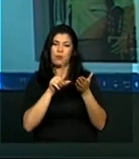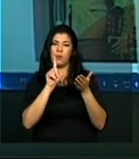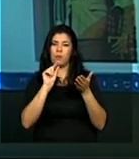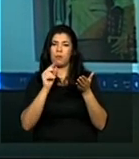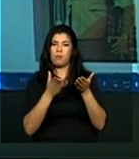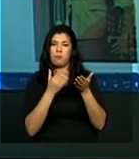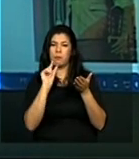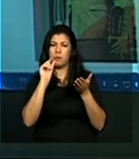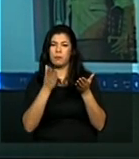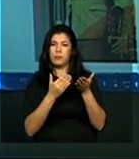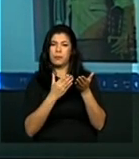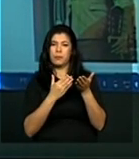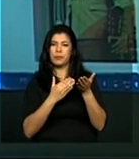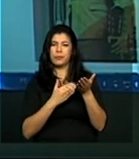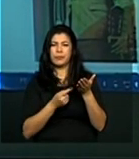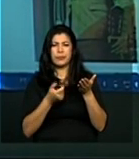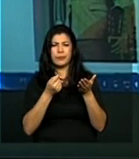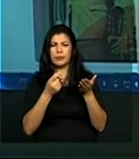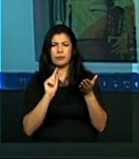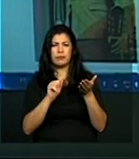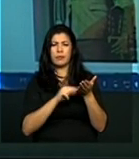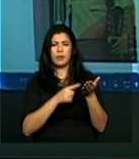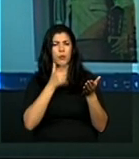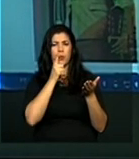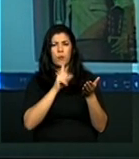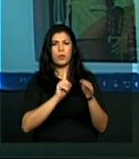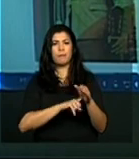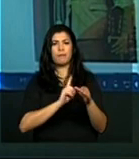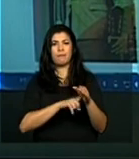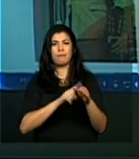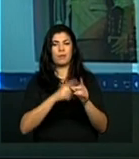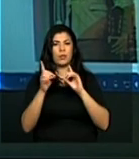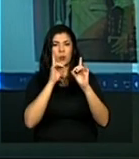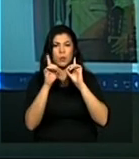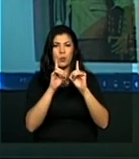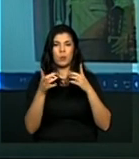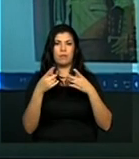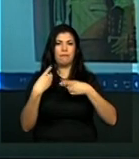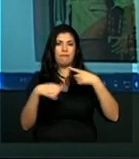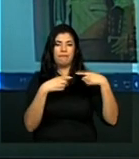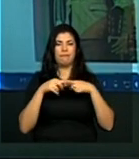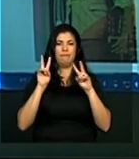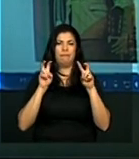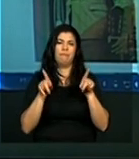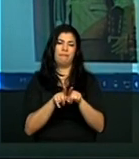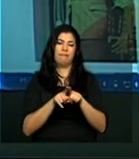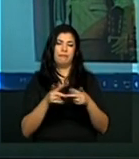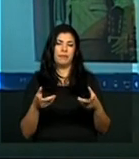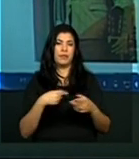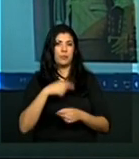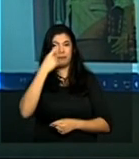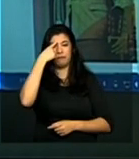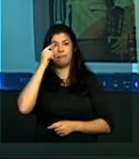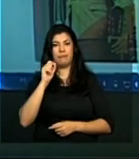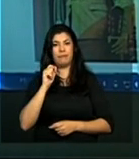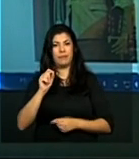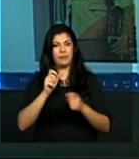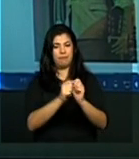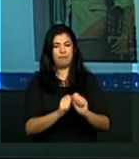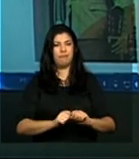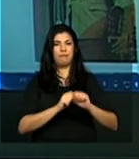páginas no final, quase, quando já não dá mais tempo de tratar o assunto. Então, a ideia é que a gente